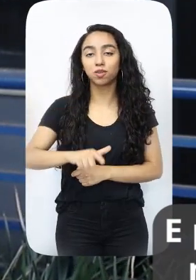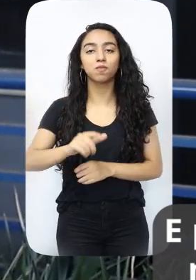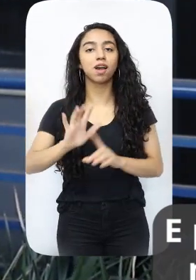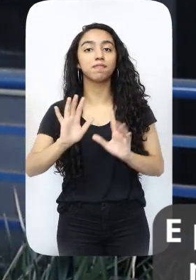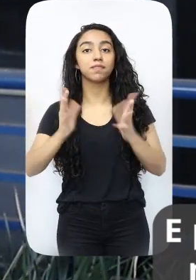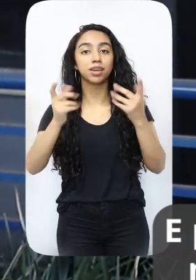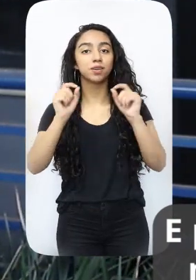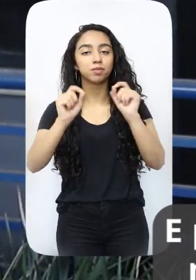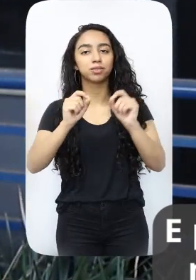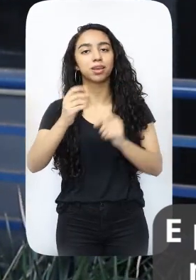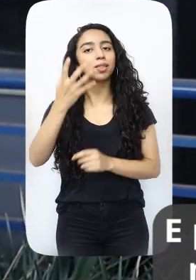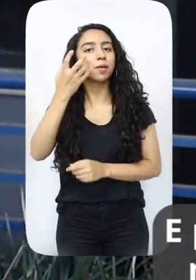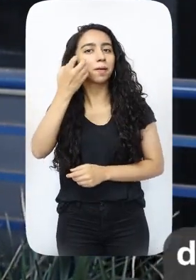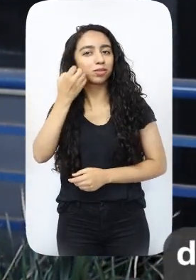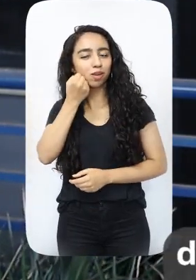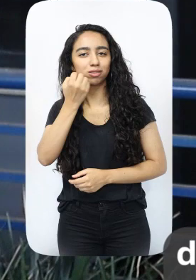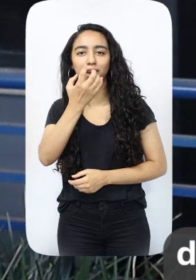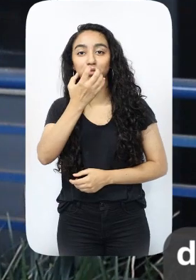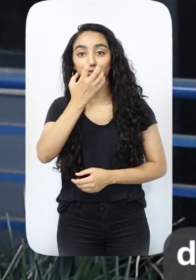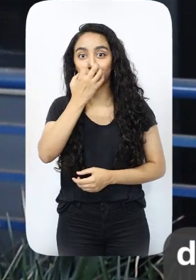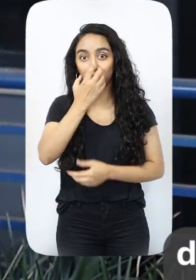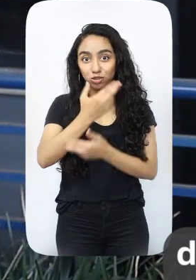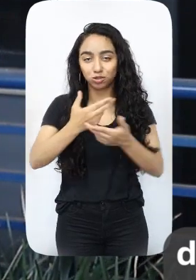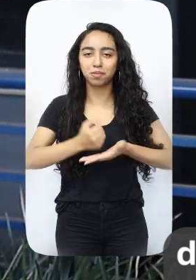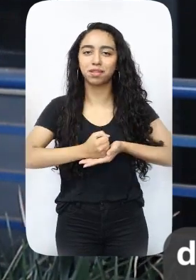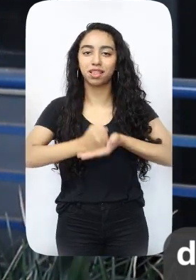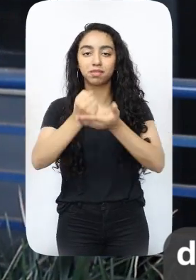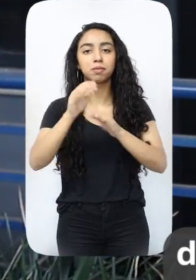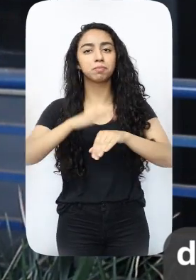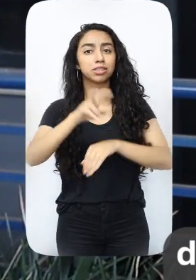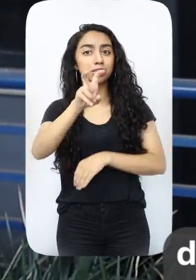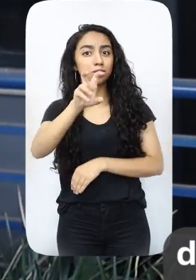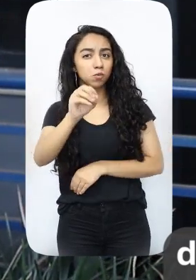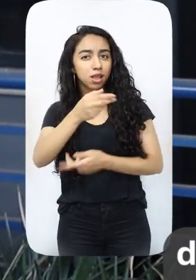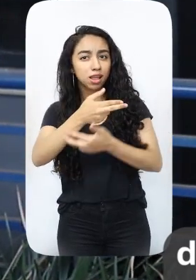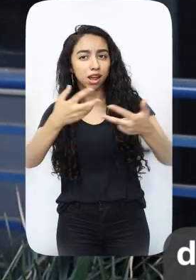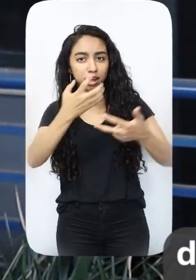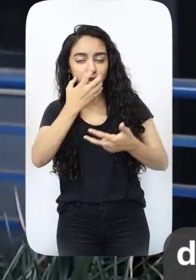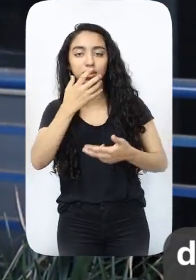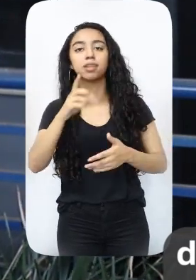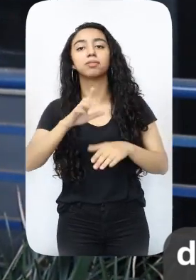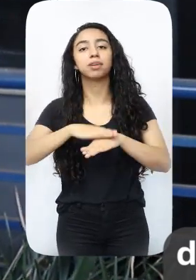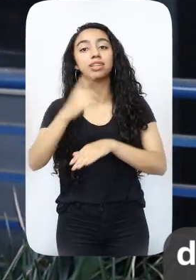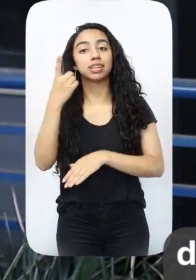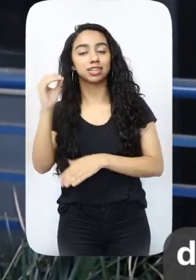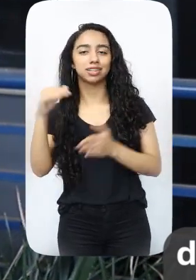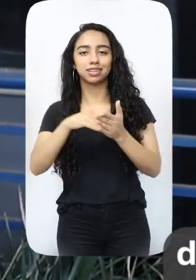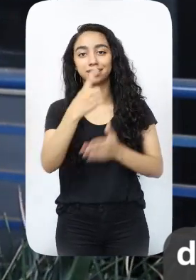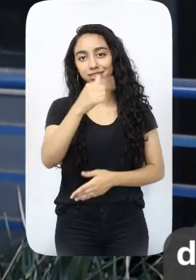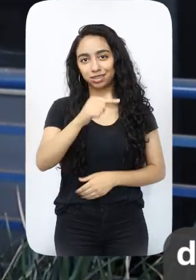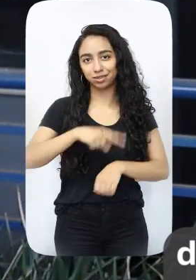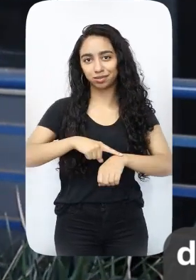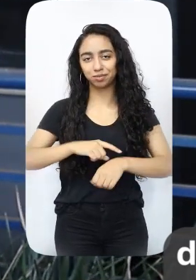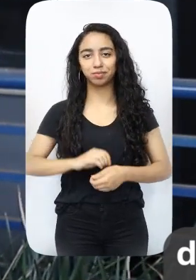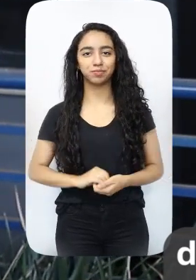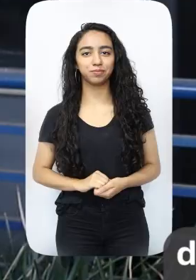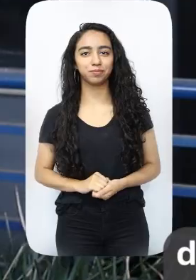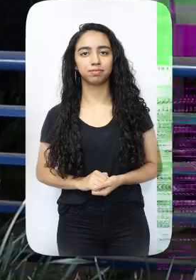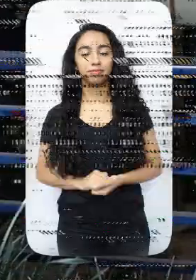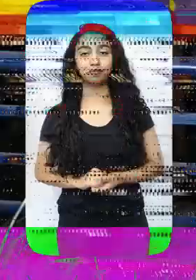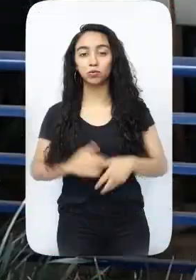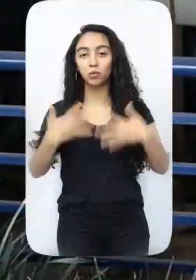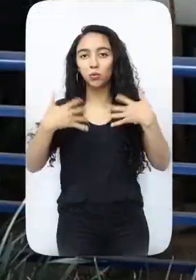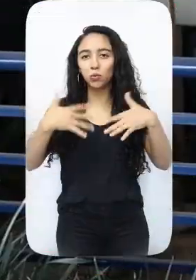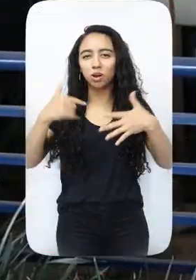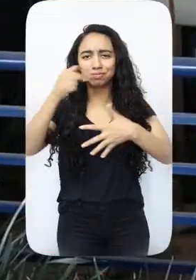mais uma edição do evento de adoção Baby Me Leva, com mais de 50 pets no Parque Max Pfeffer, das 10h às 17h.